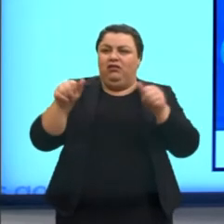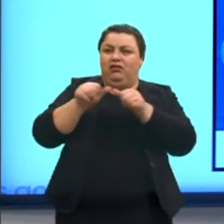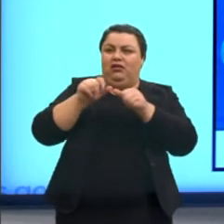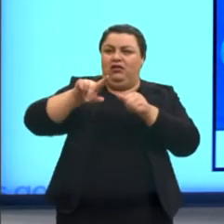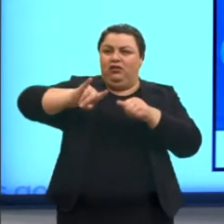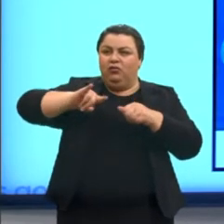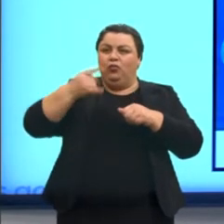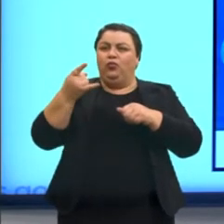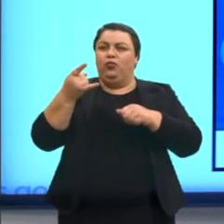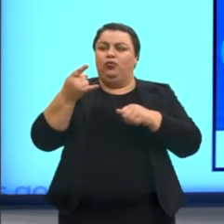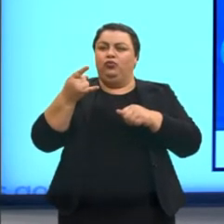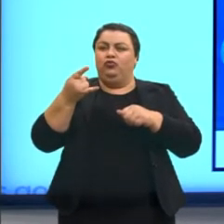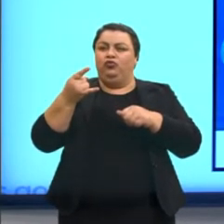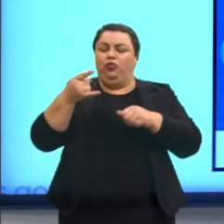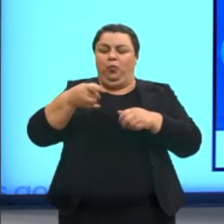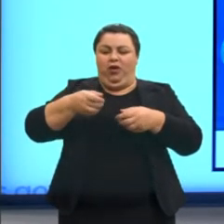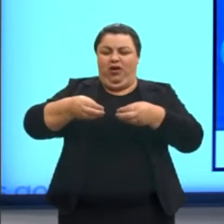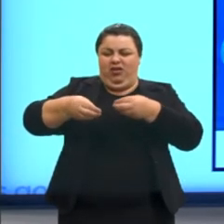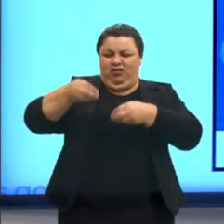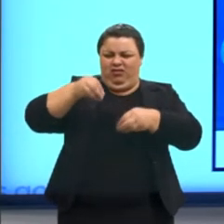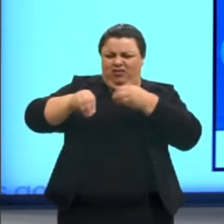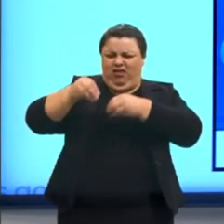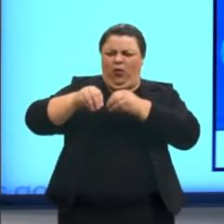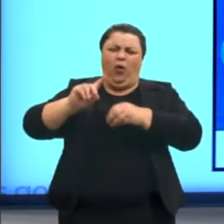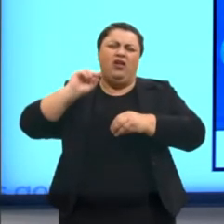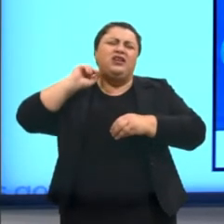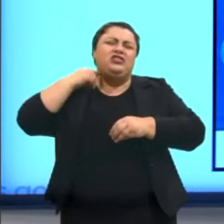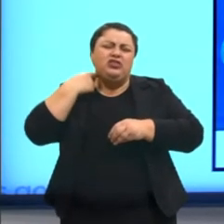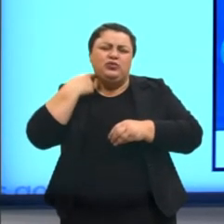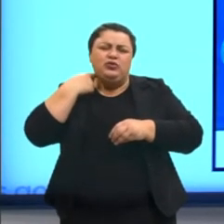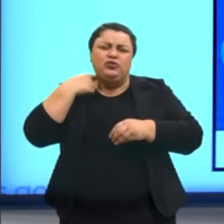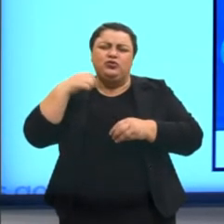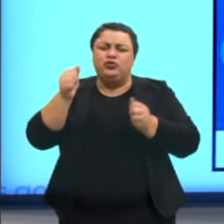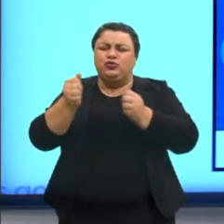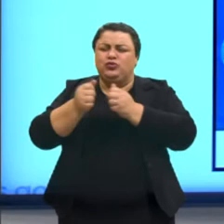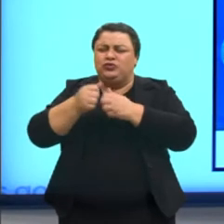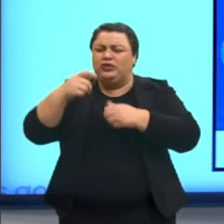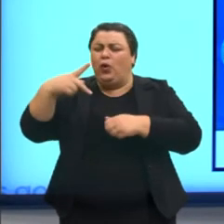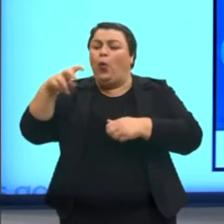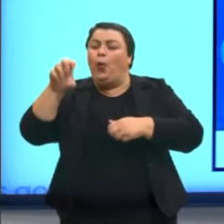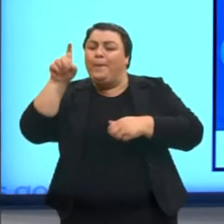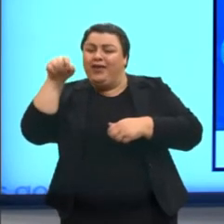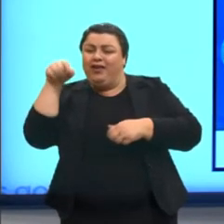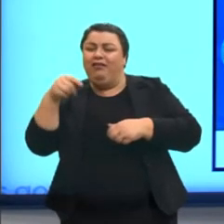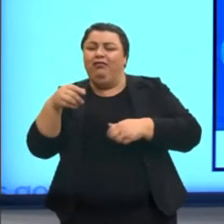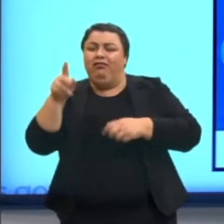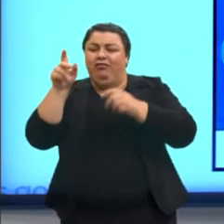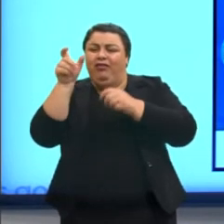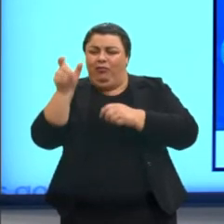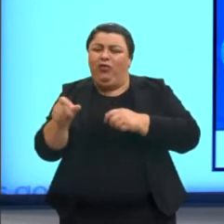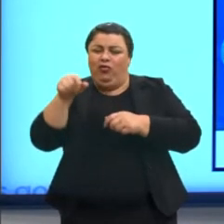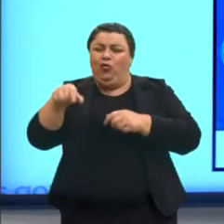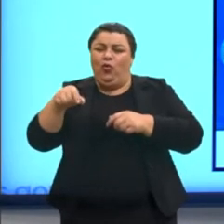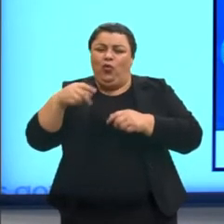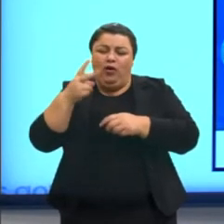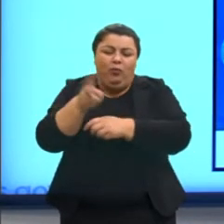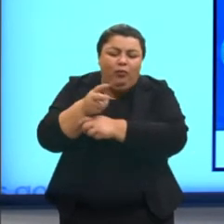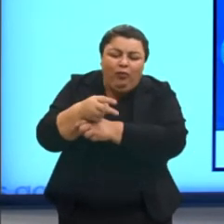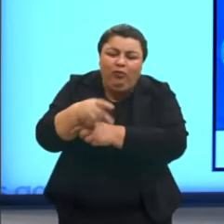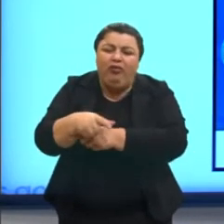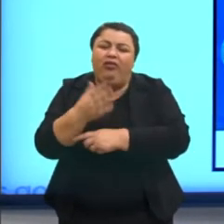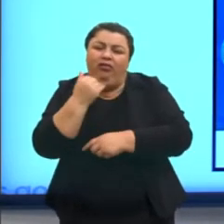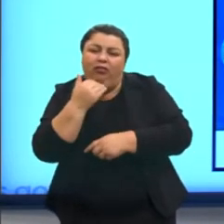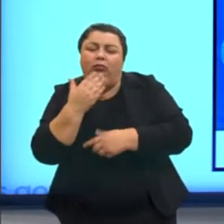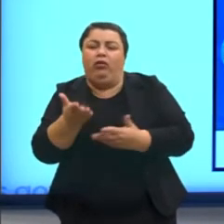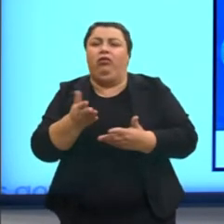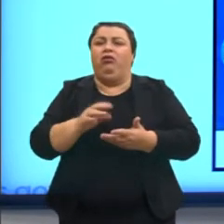uma sacola de lixo e os pés dessa pessoa que estaria aqui, então, catando essa comida.